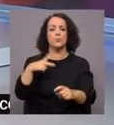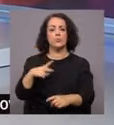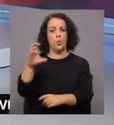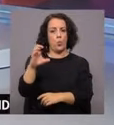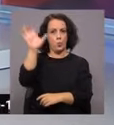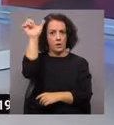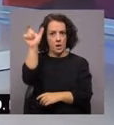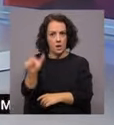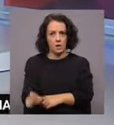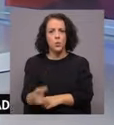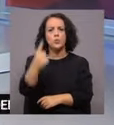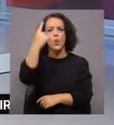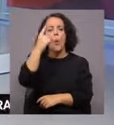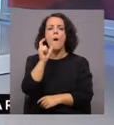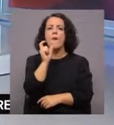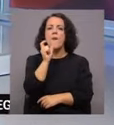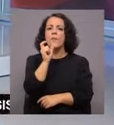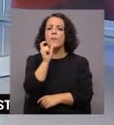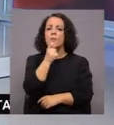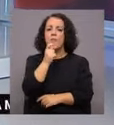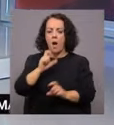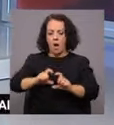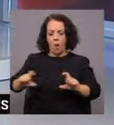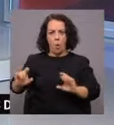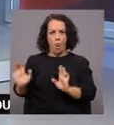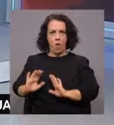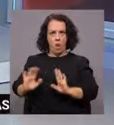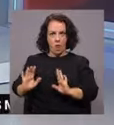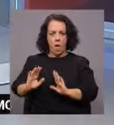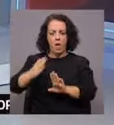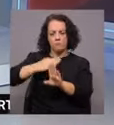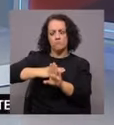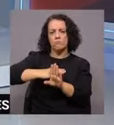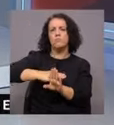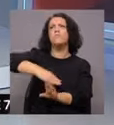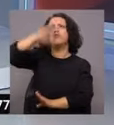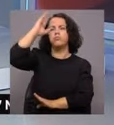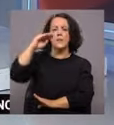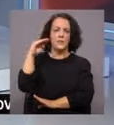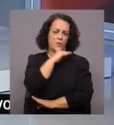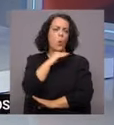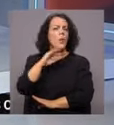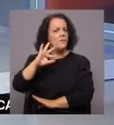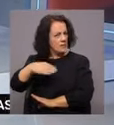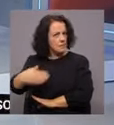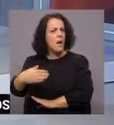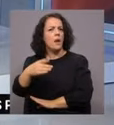exceto para o distrito de Faro, o aviso de tempo frio, prolonga-se para o fim de semana, também para Faro,